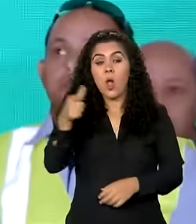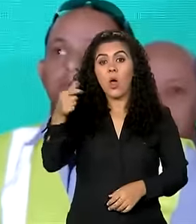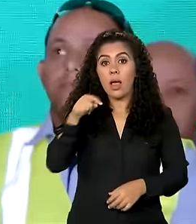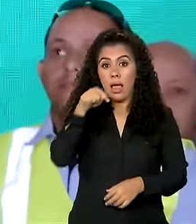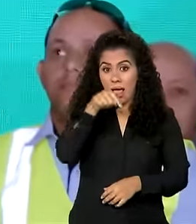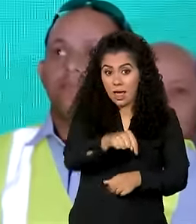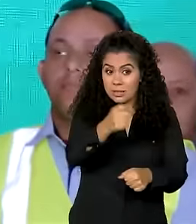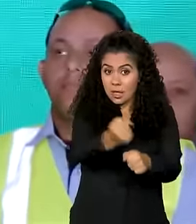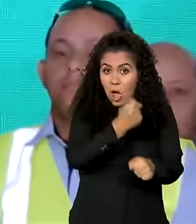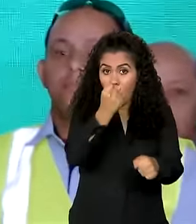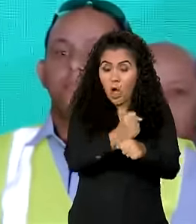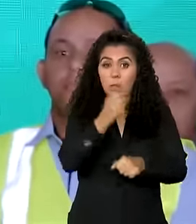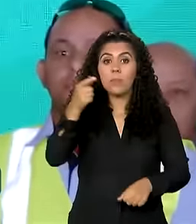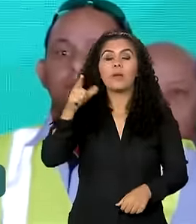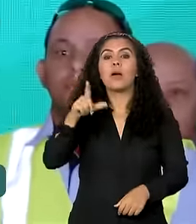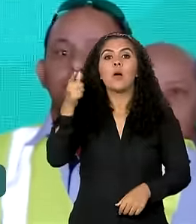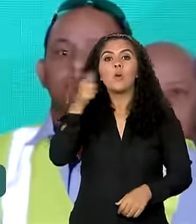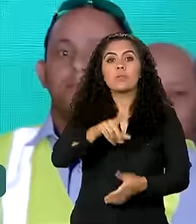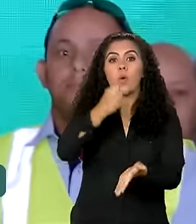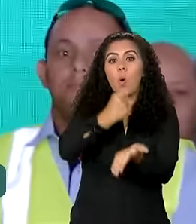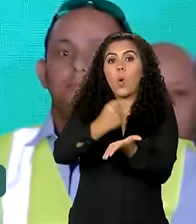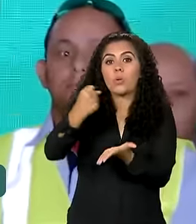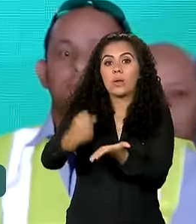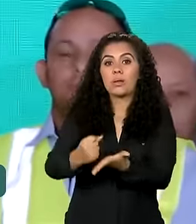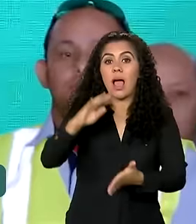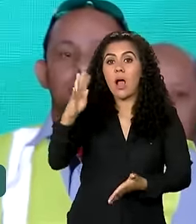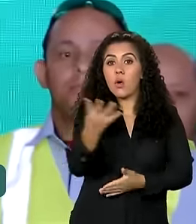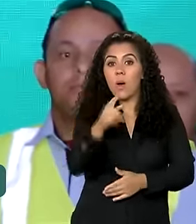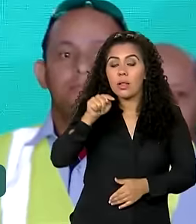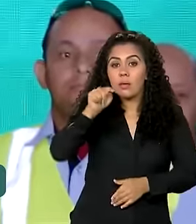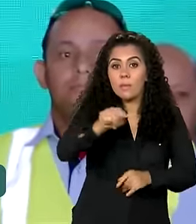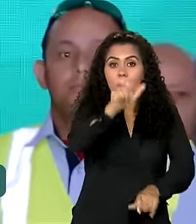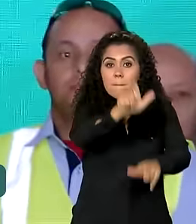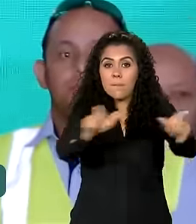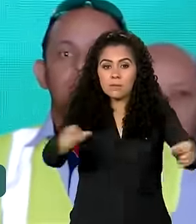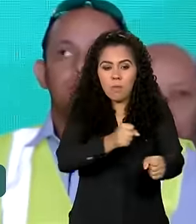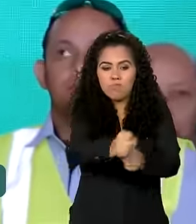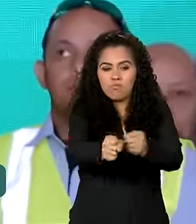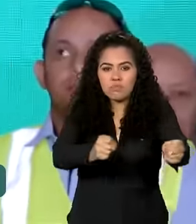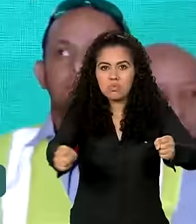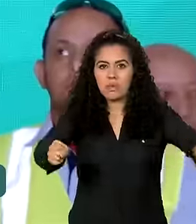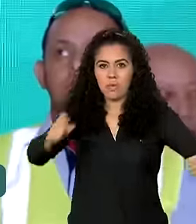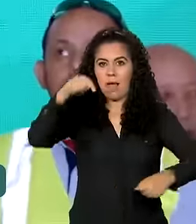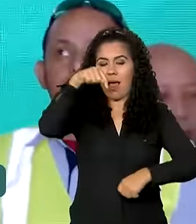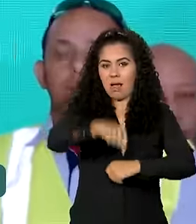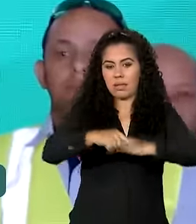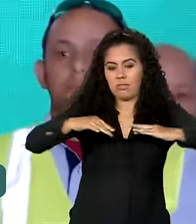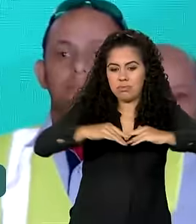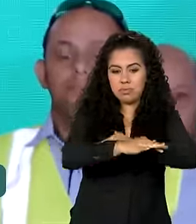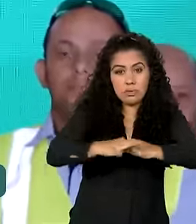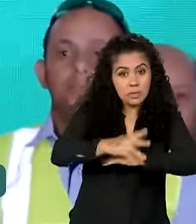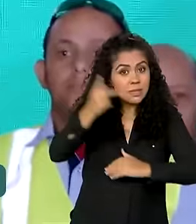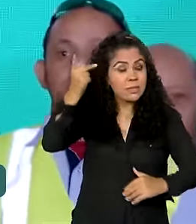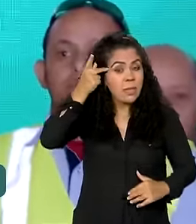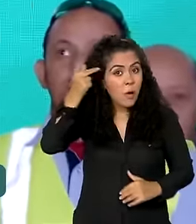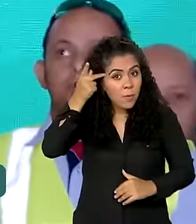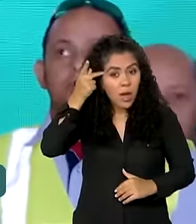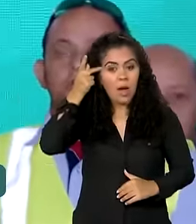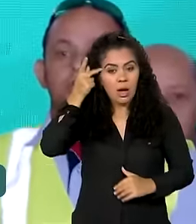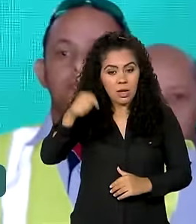presidente, 4 mil empregos na região metropolitana de São Paulo. Ela faz parte